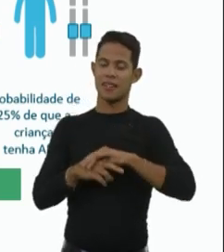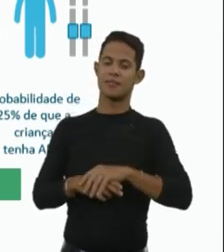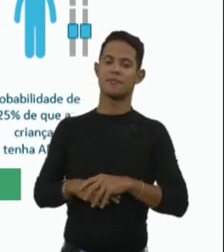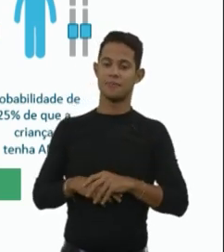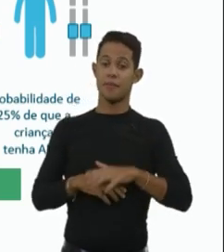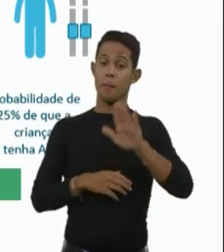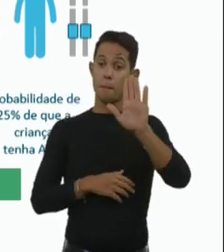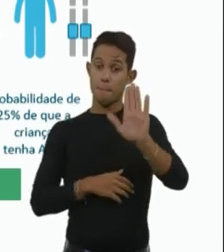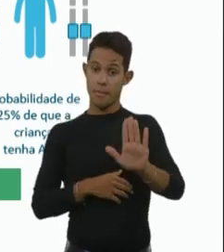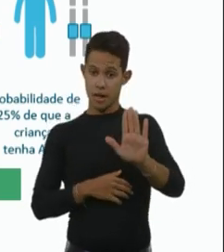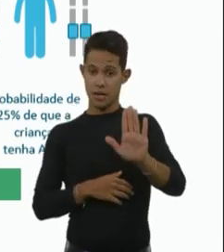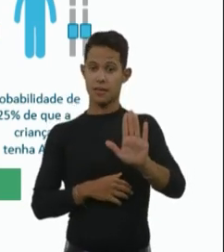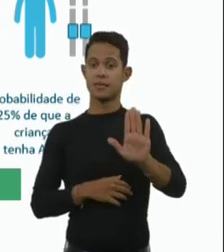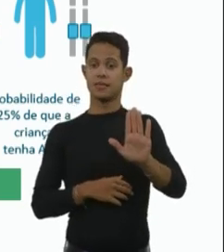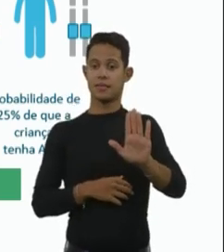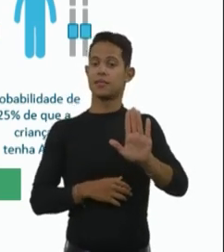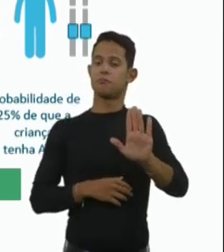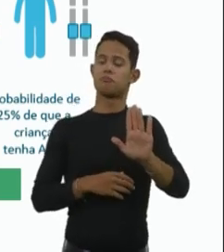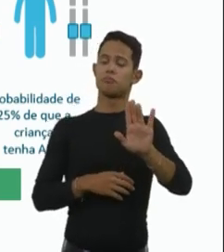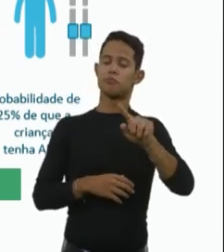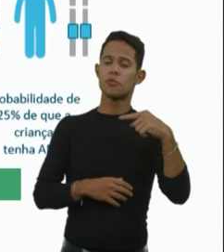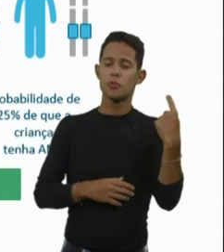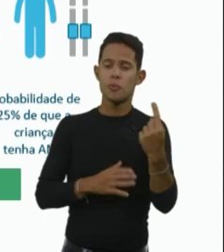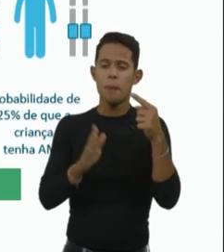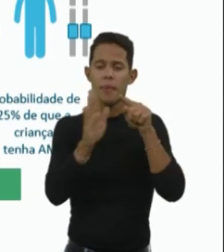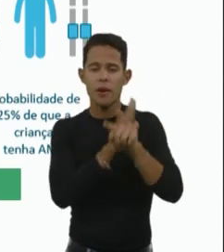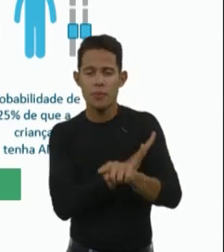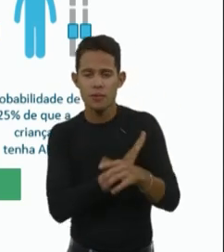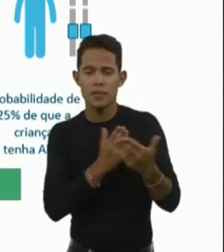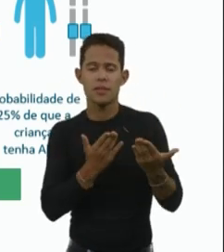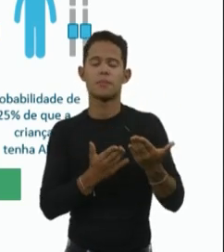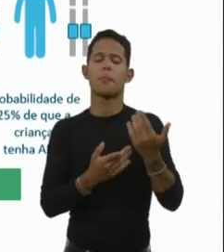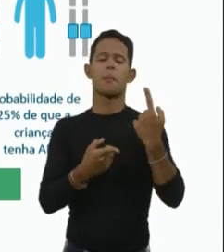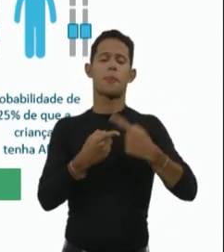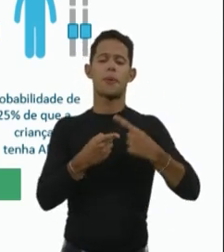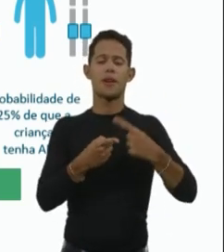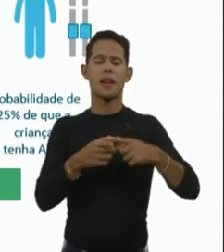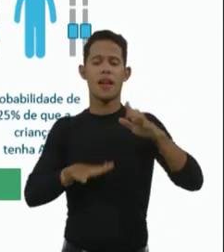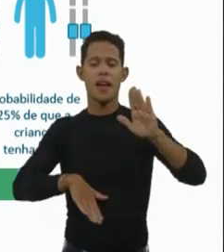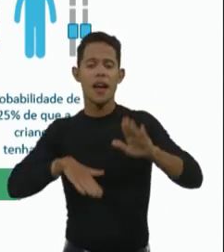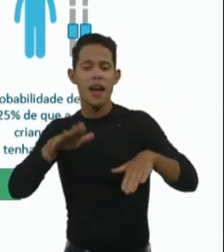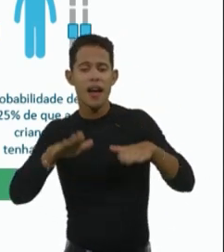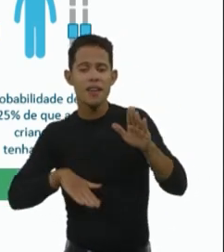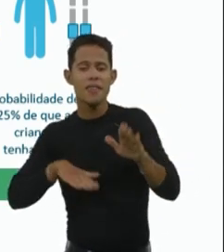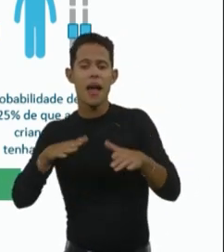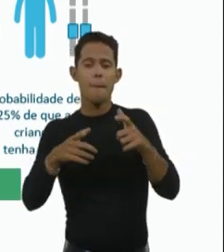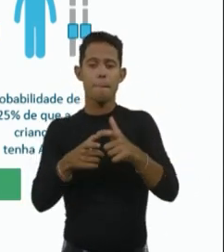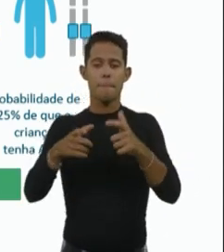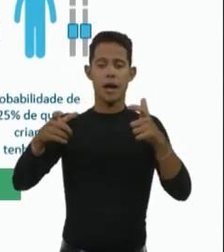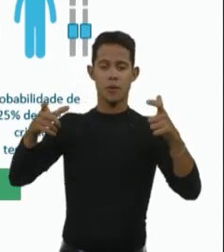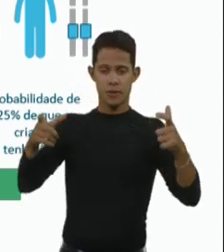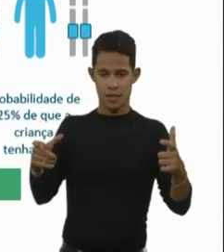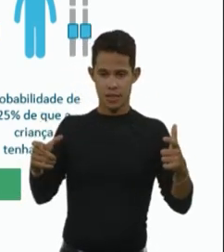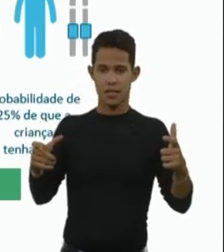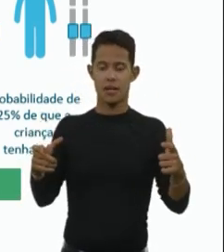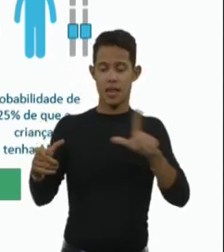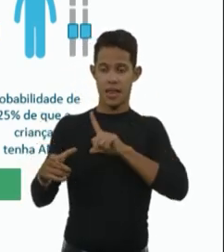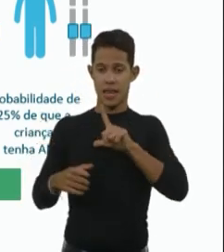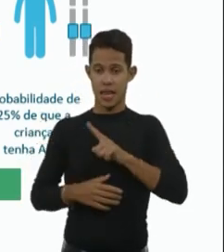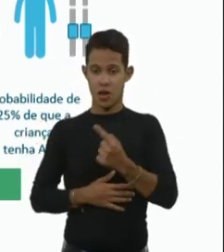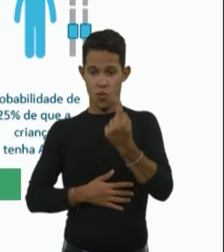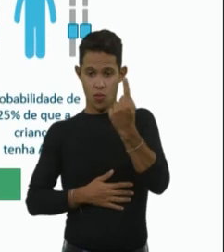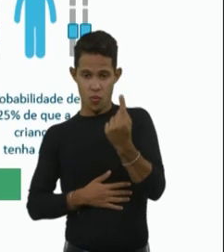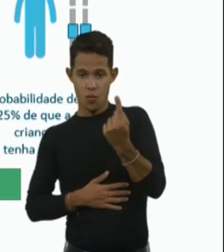Mas, aí, a gente vai se perguntar, mas por que será que na grande maioria das vezes, quando existe um caso de